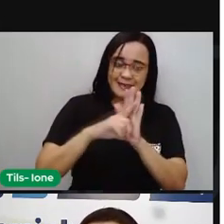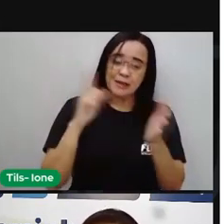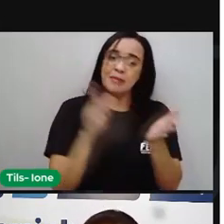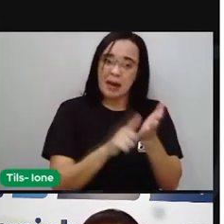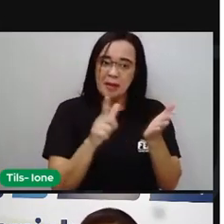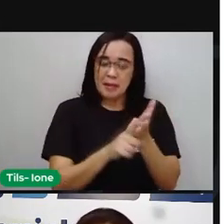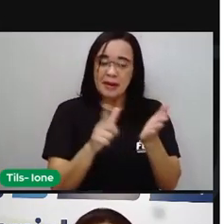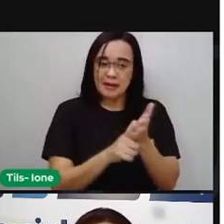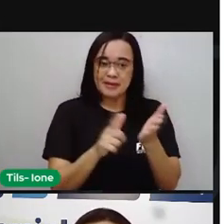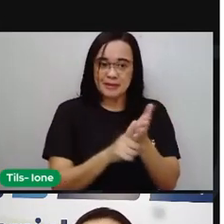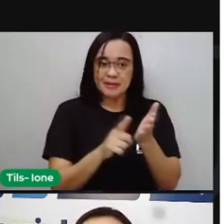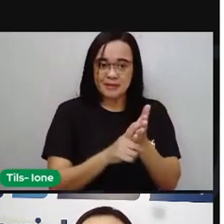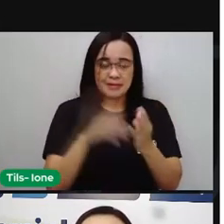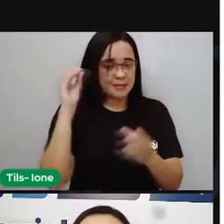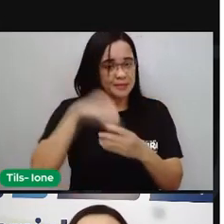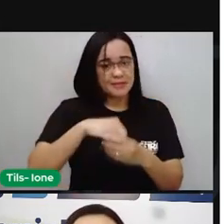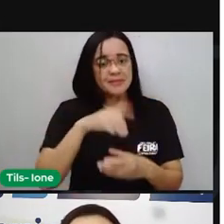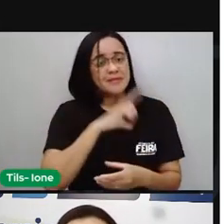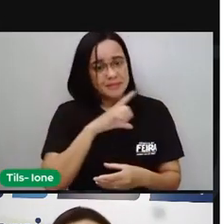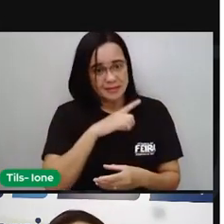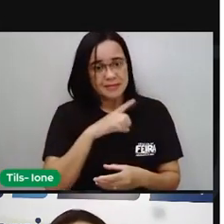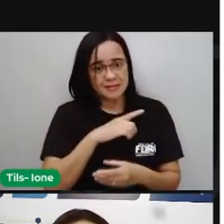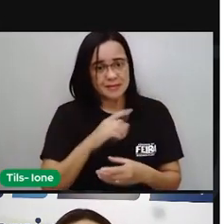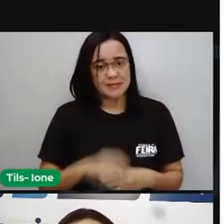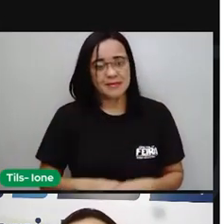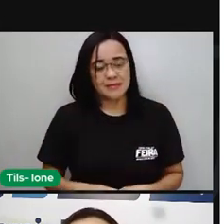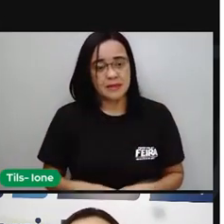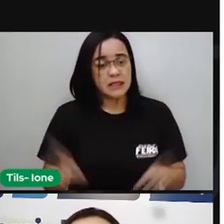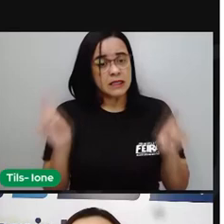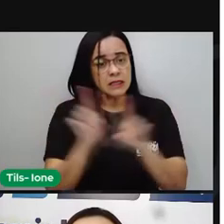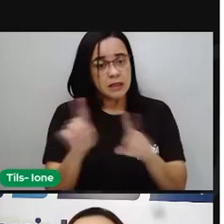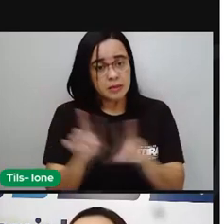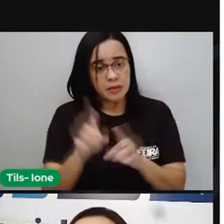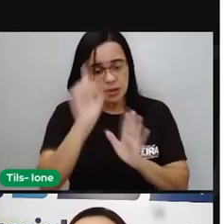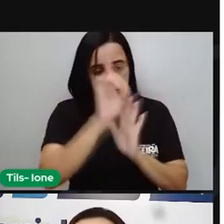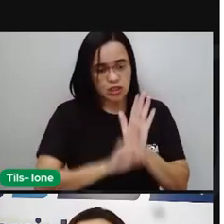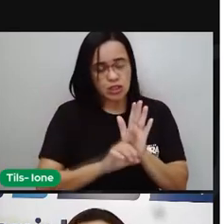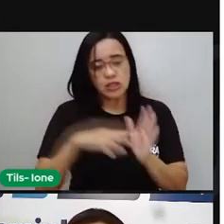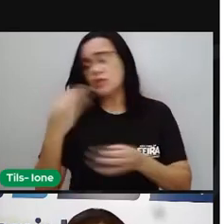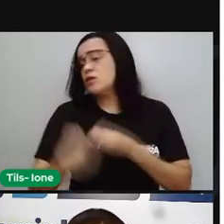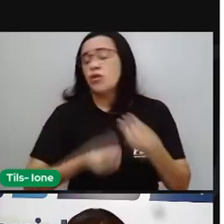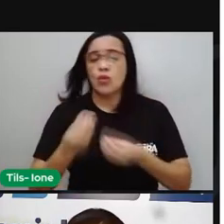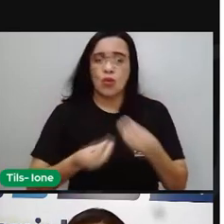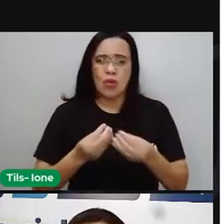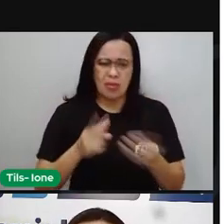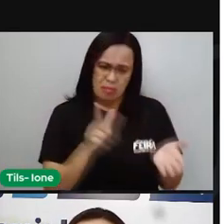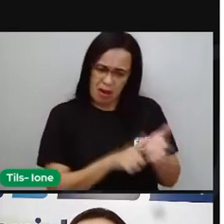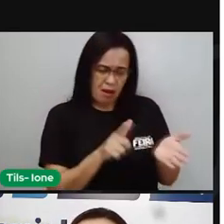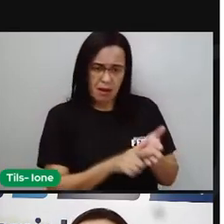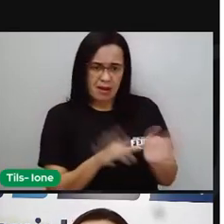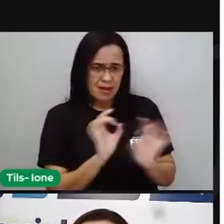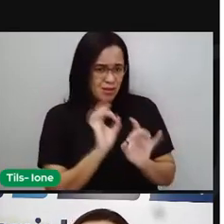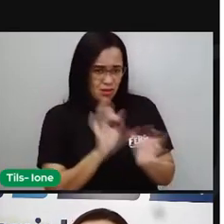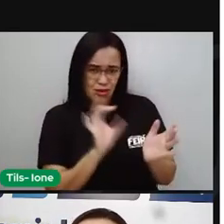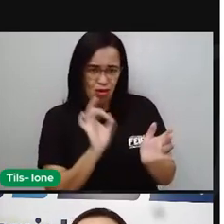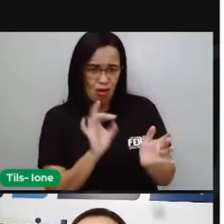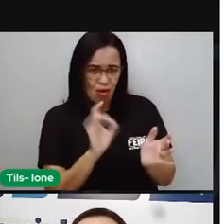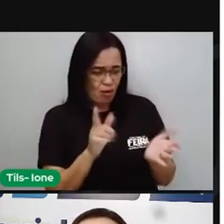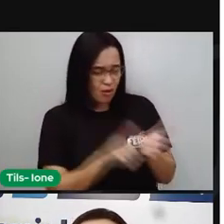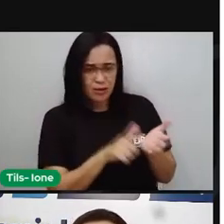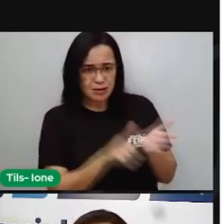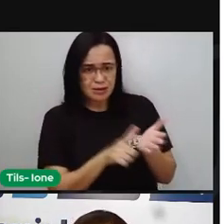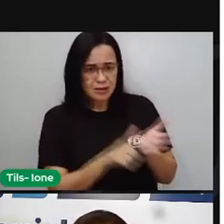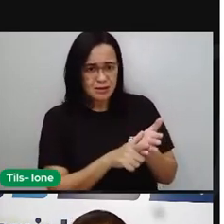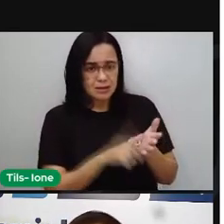Constituição. Outra luta aí é para que esses direitos, eles não fiquem só no papel. Eles consigam ser colocados